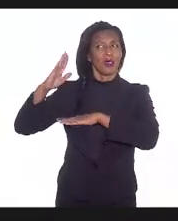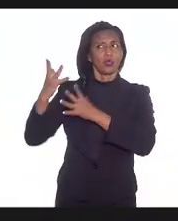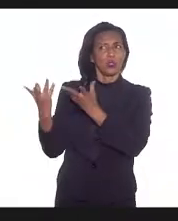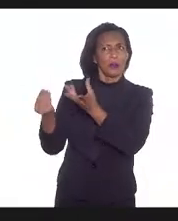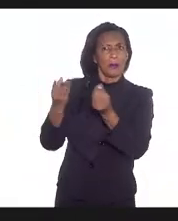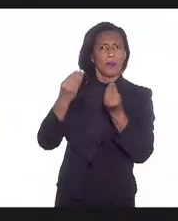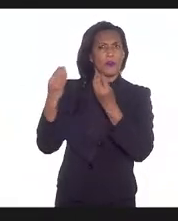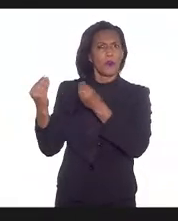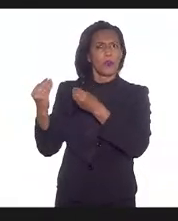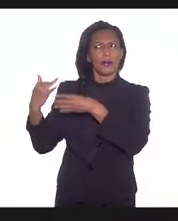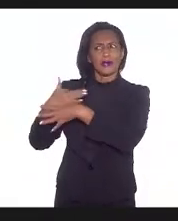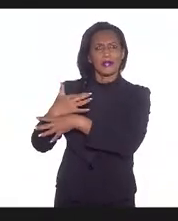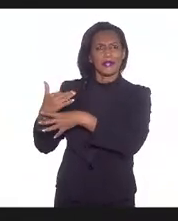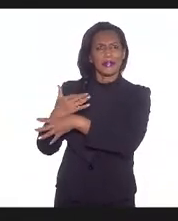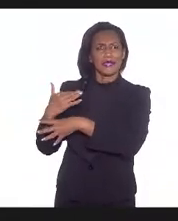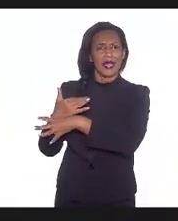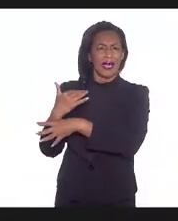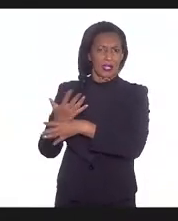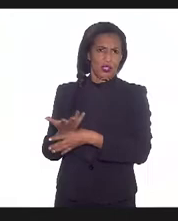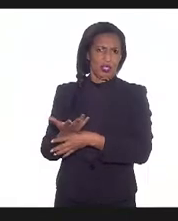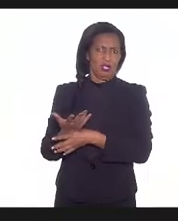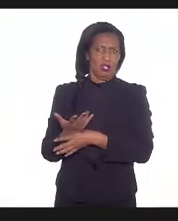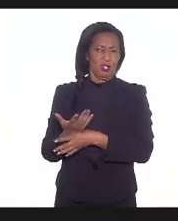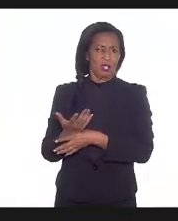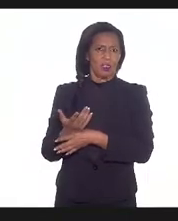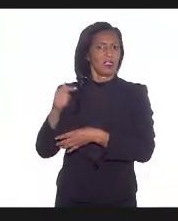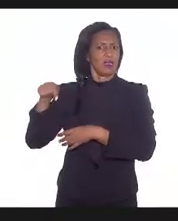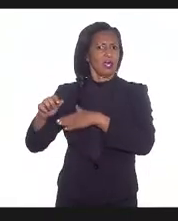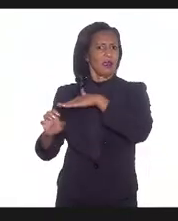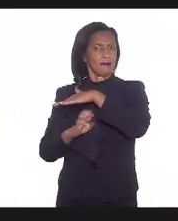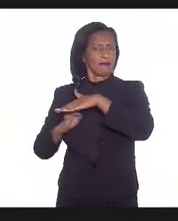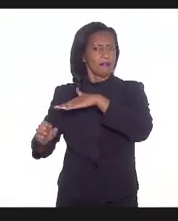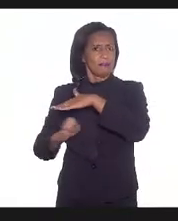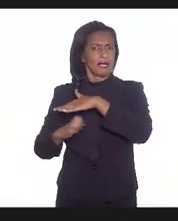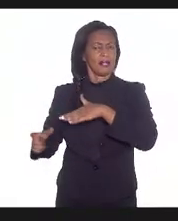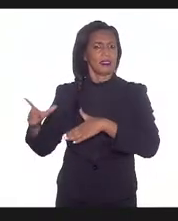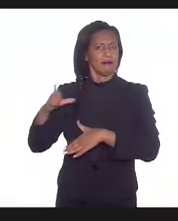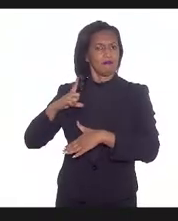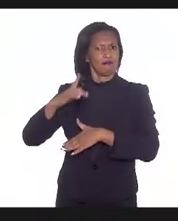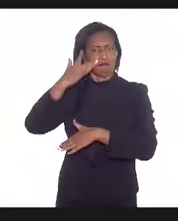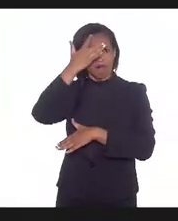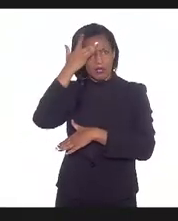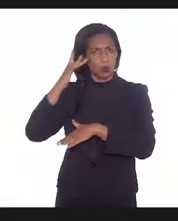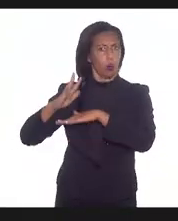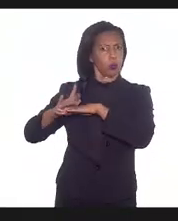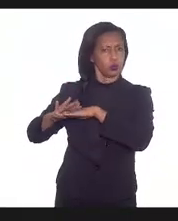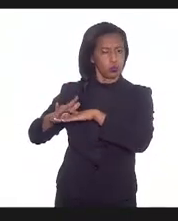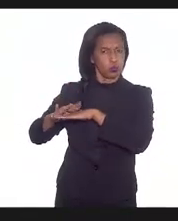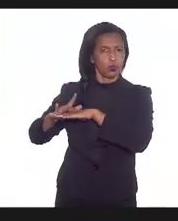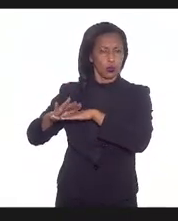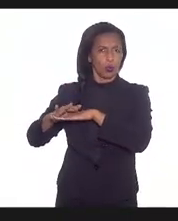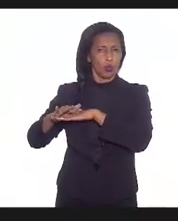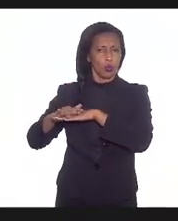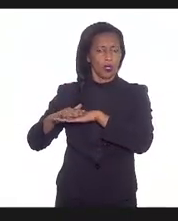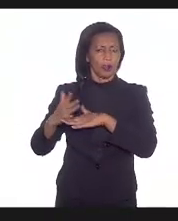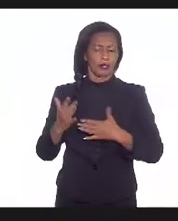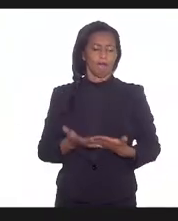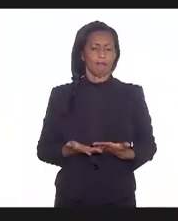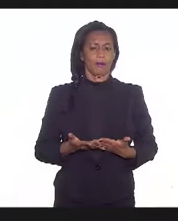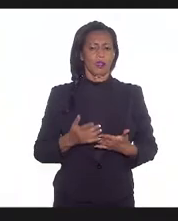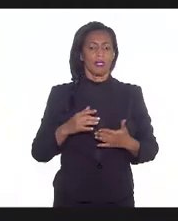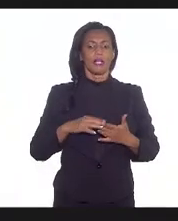a empresa estaria colocando, ou até mais do que isso, só que a gente não tem acesso a esses dados, que é uma das questões